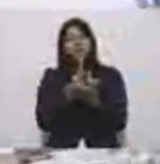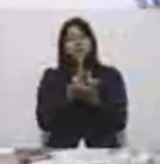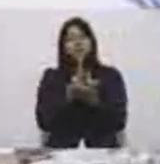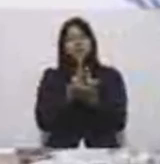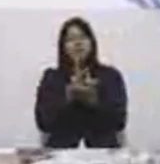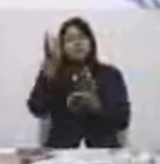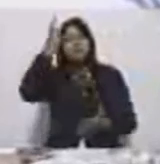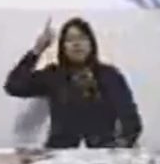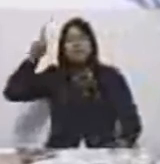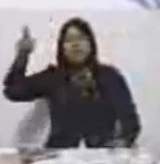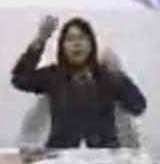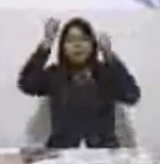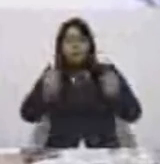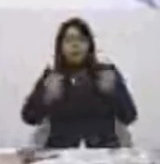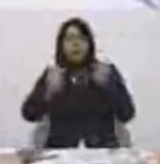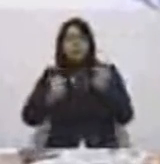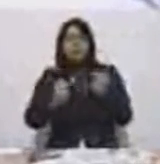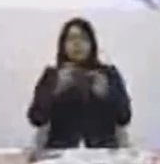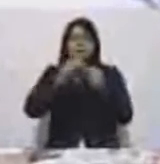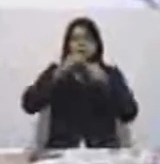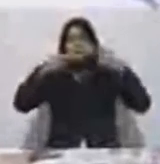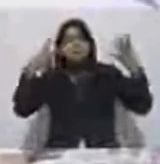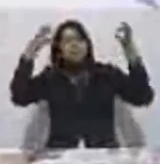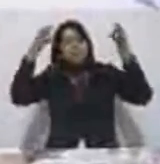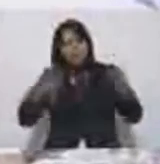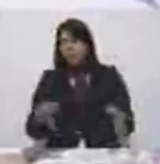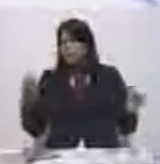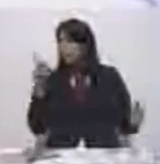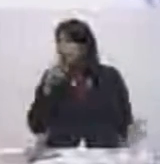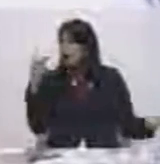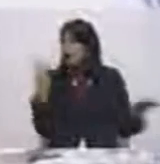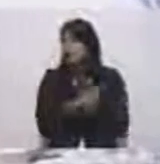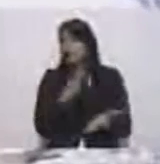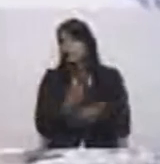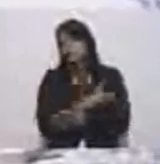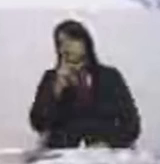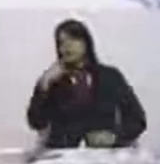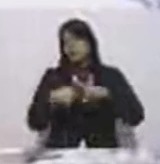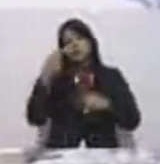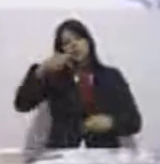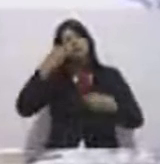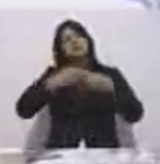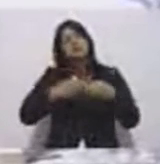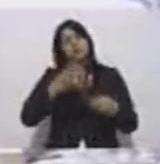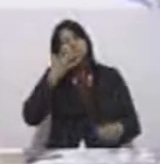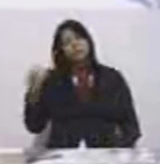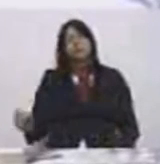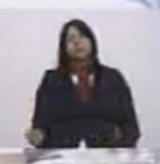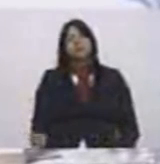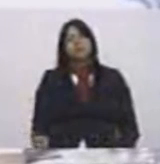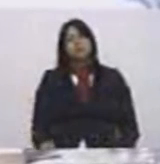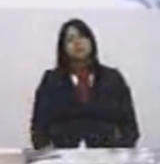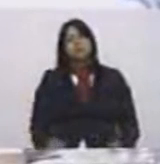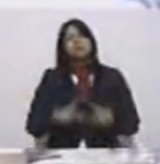possa preencher as lacunas muito grandes que existem em nosso município em termos de poder executivo.